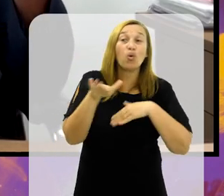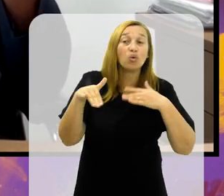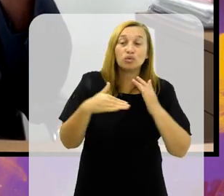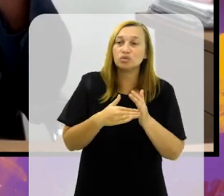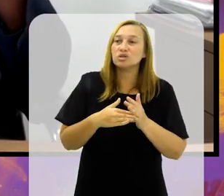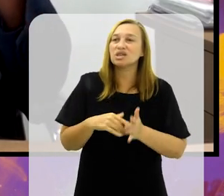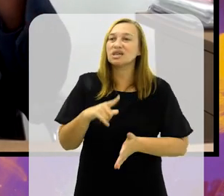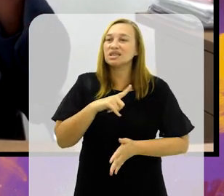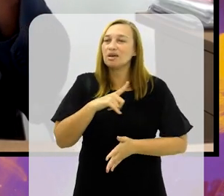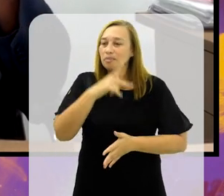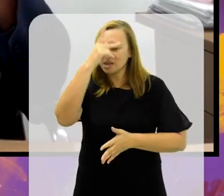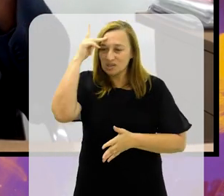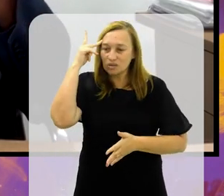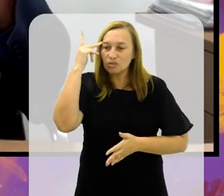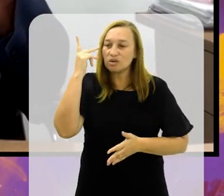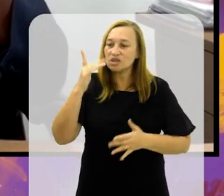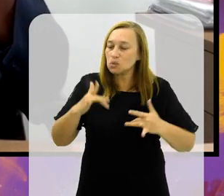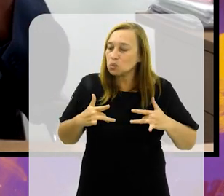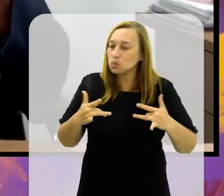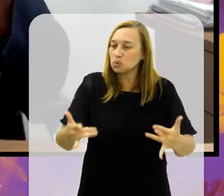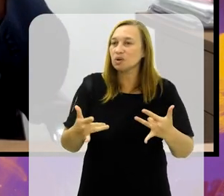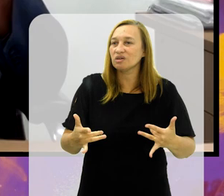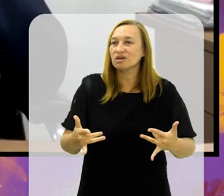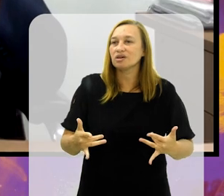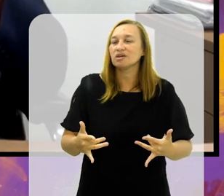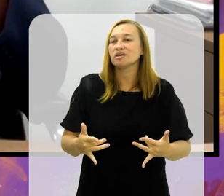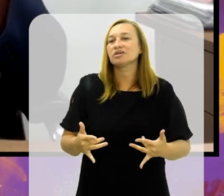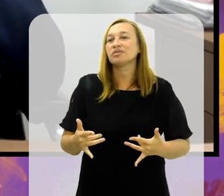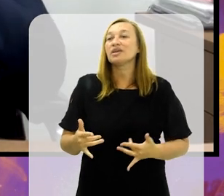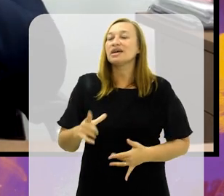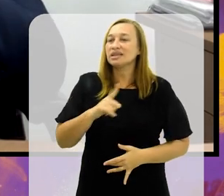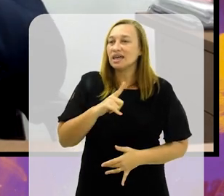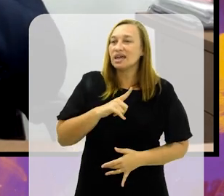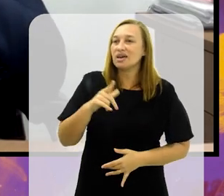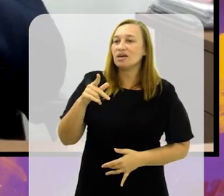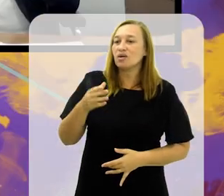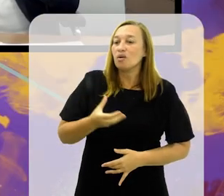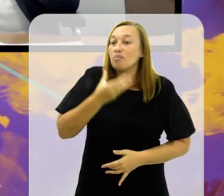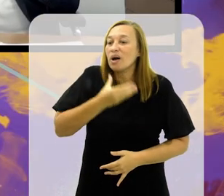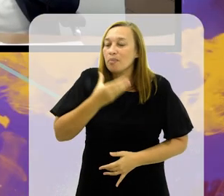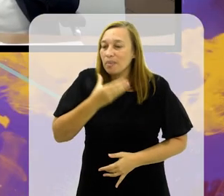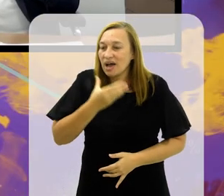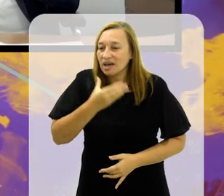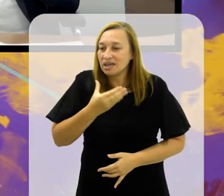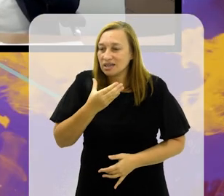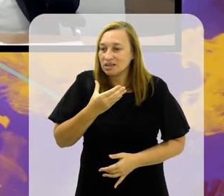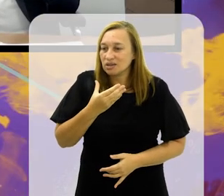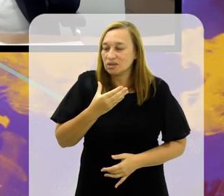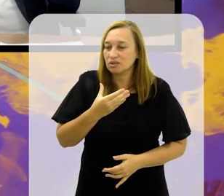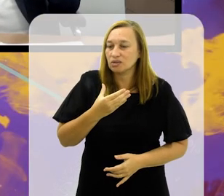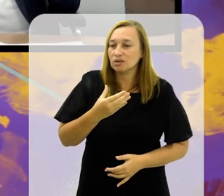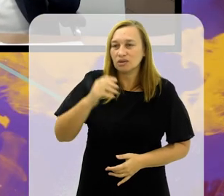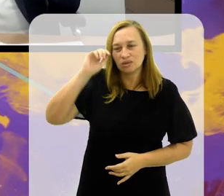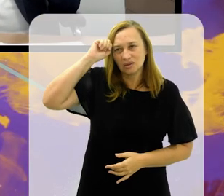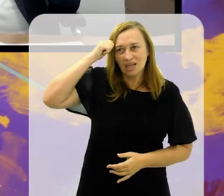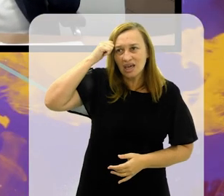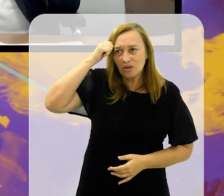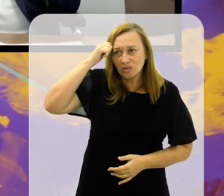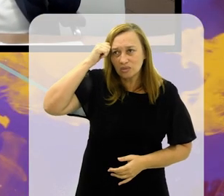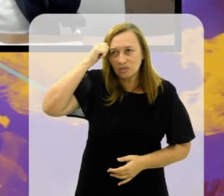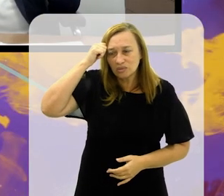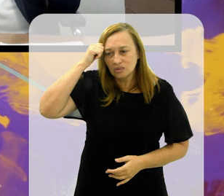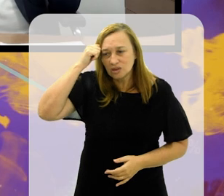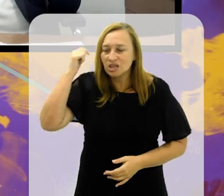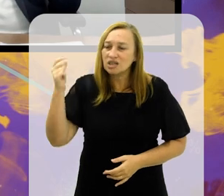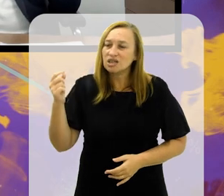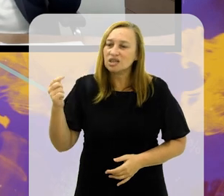muita gente que dedica a vida a ser um torcedor símbolo. Tem o Papai Noel, rubro-negro, que